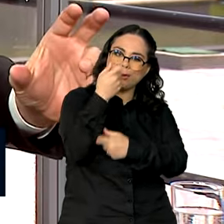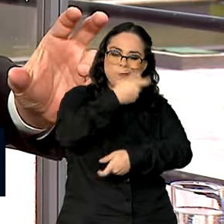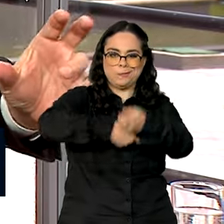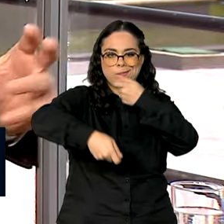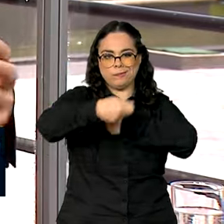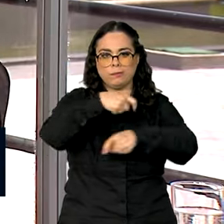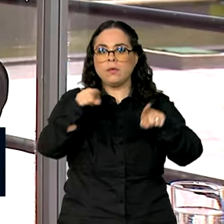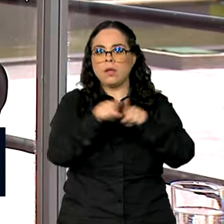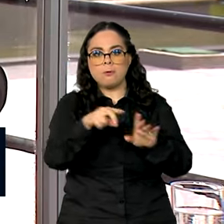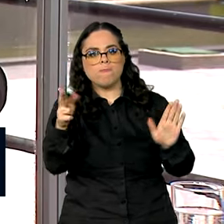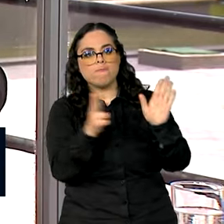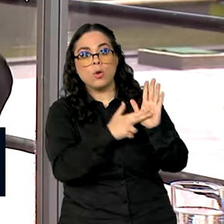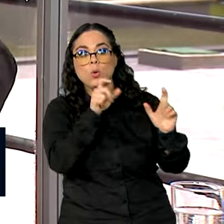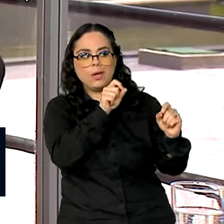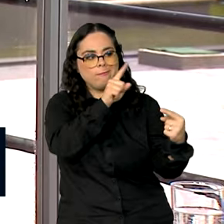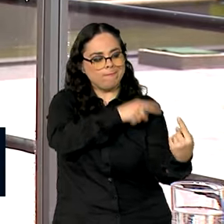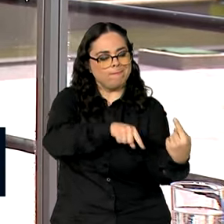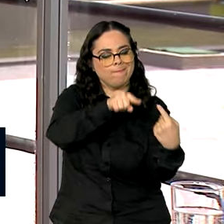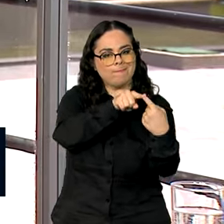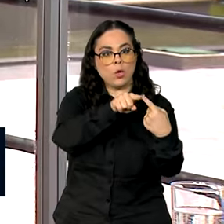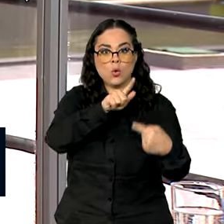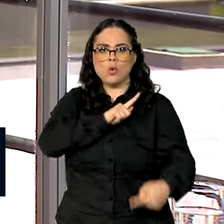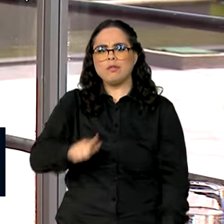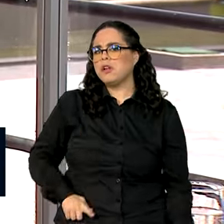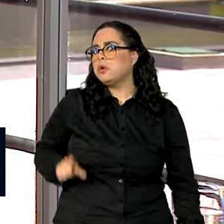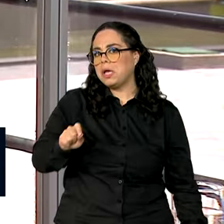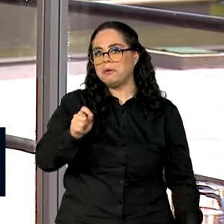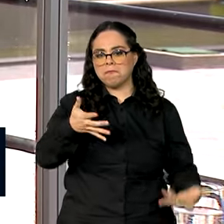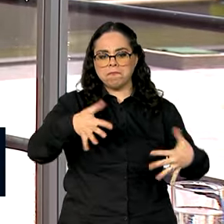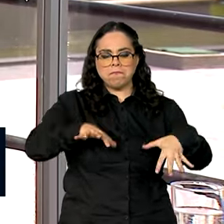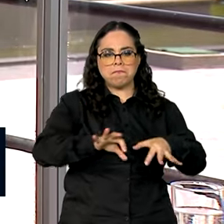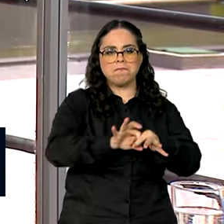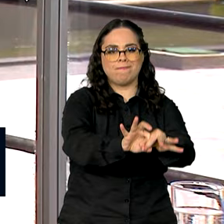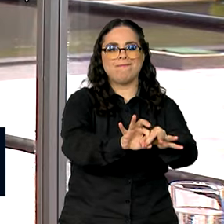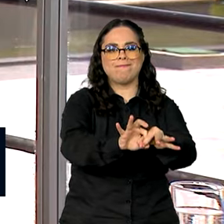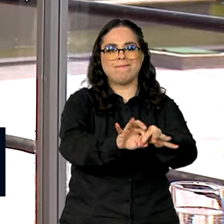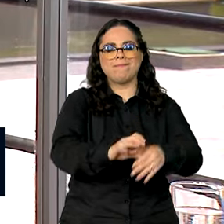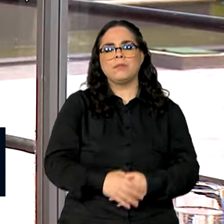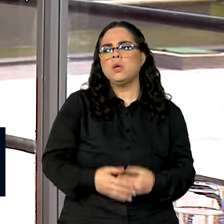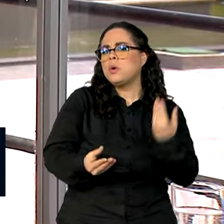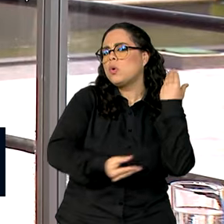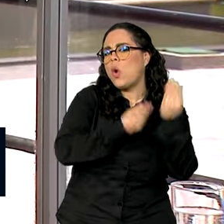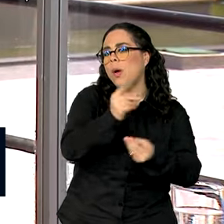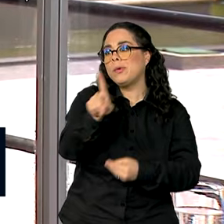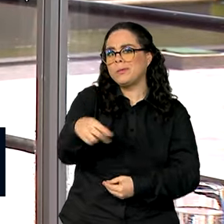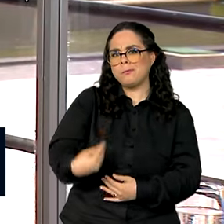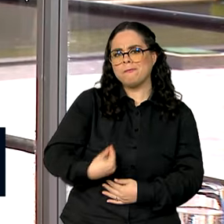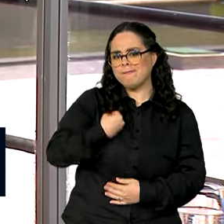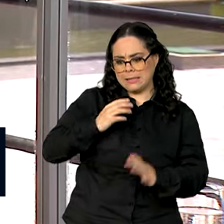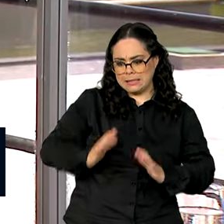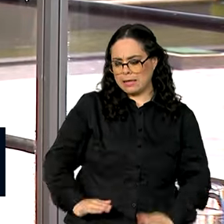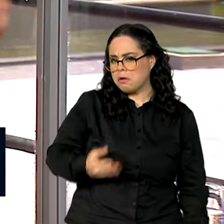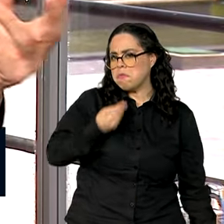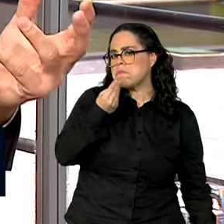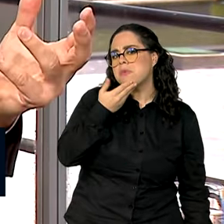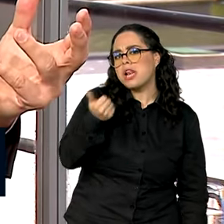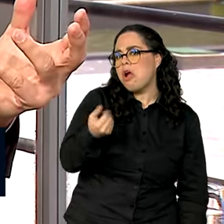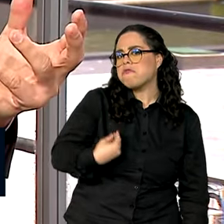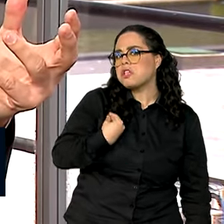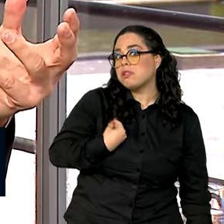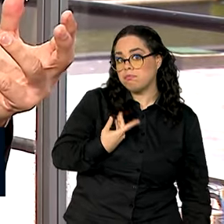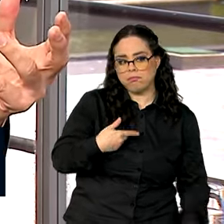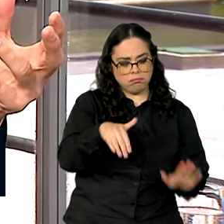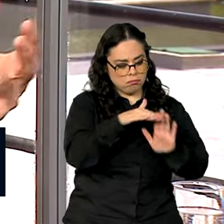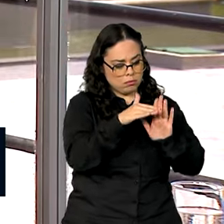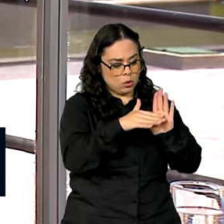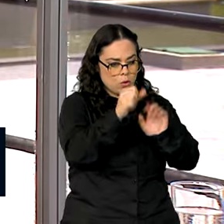cumprirá o grande propósito do nosso governo, que é fazer inclusão. Como é que a gente vai melhorar a vida da nossa gente? Os programas sociais